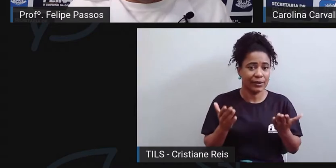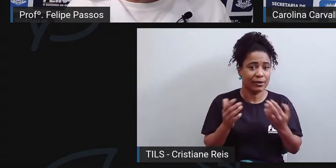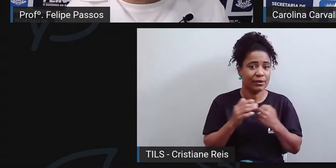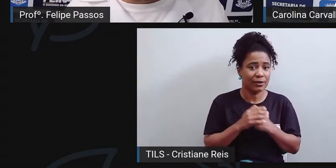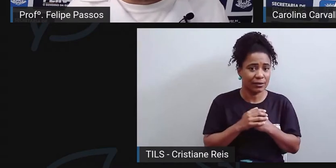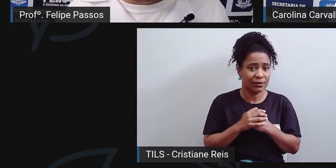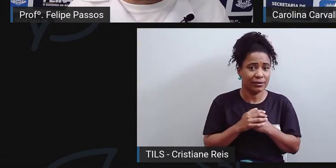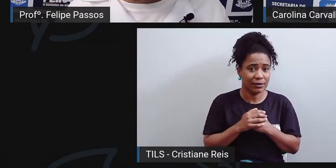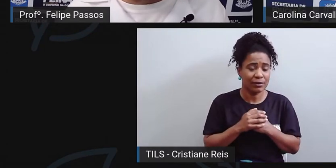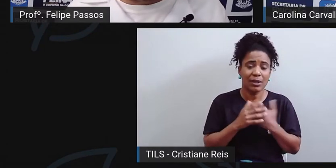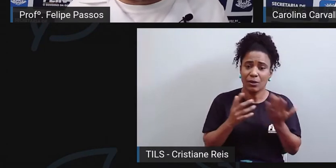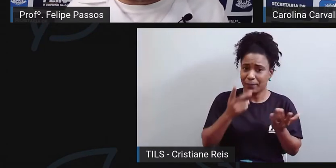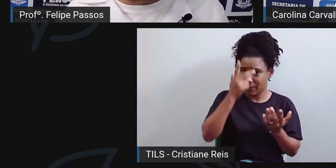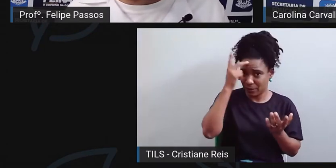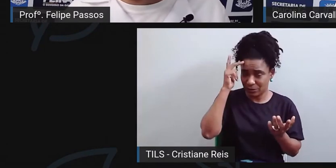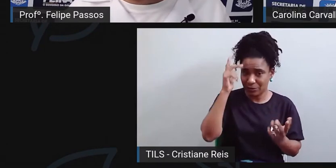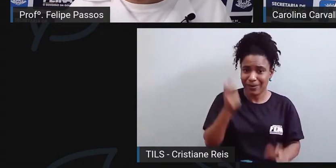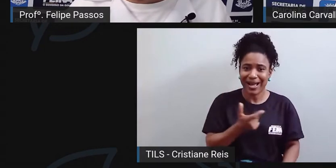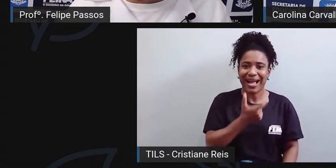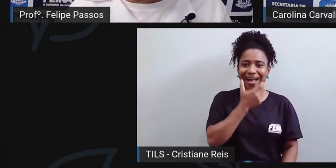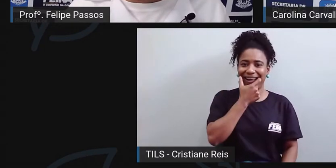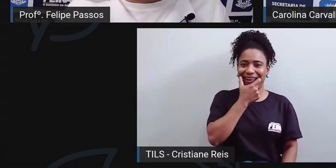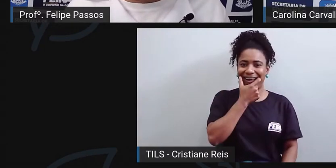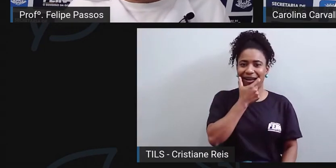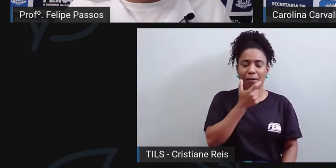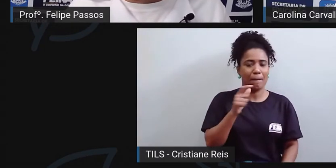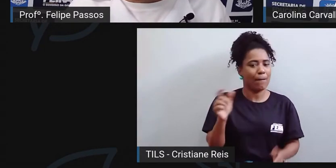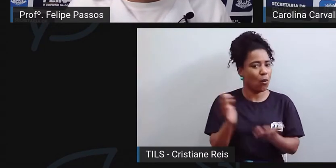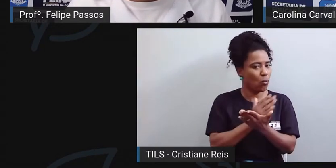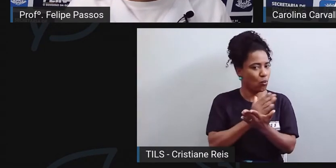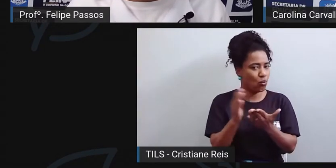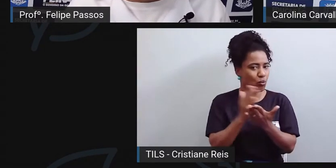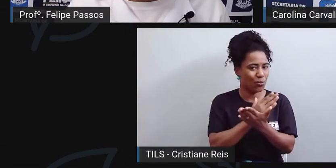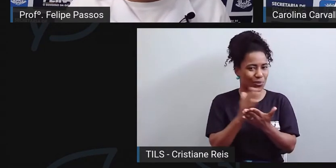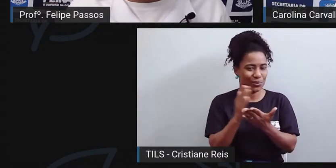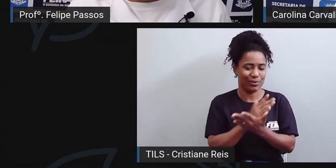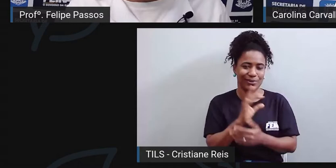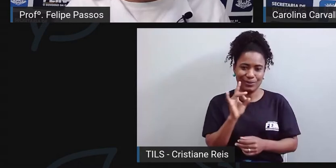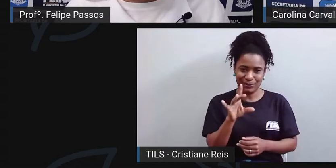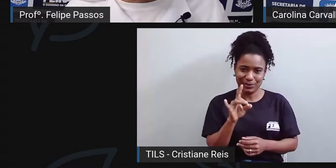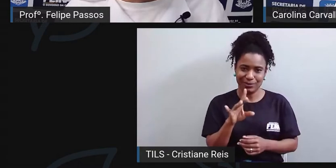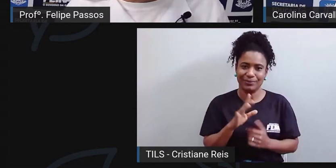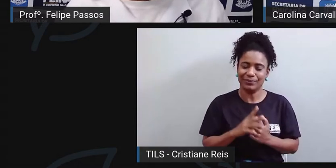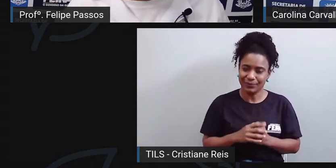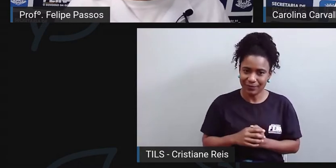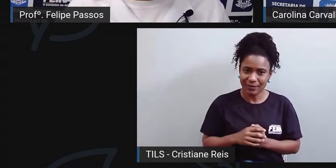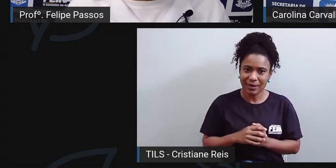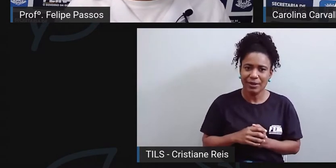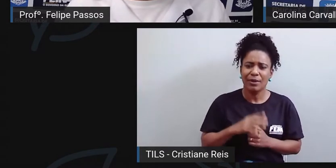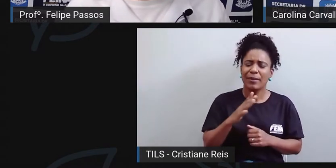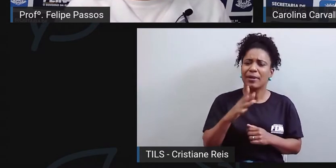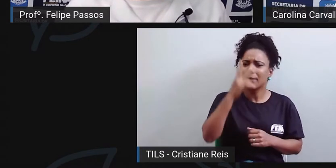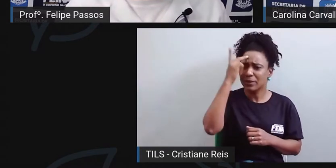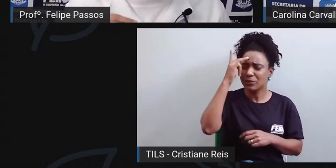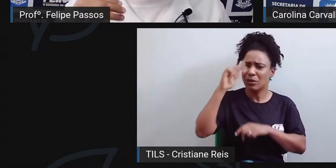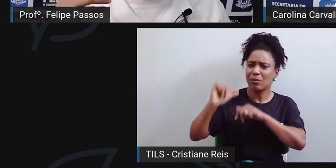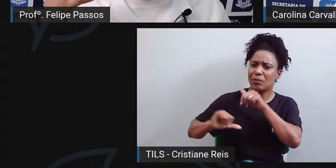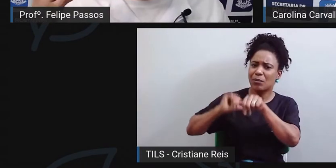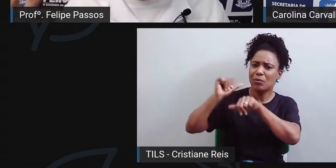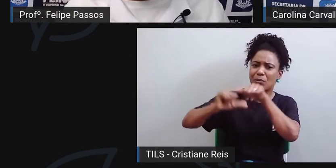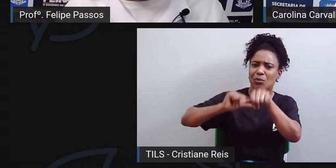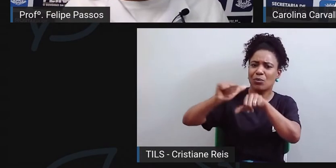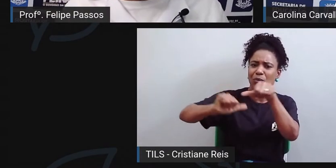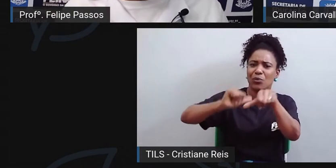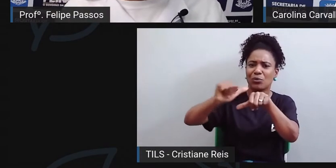menos comum, graças a Deus, mas eu queria saber, assim, o que é que tem gerado essa mudança, né, das